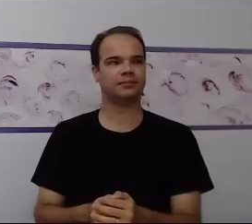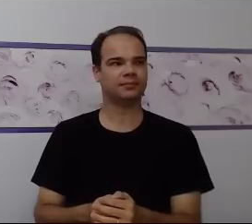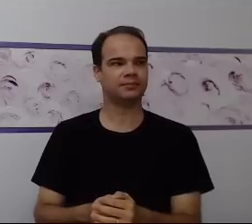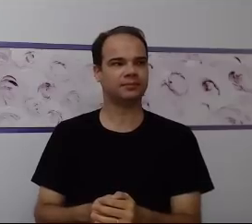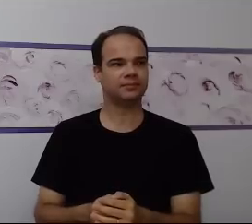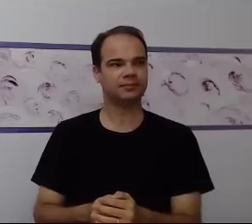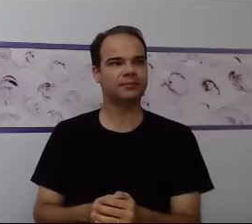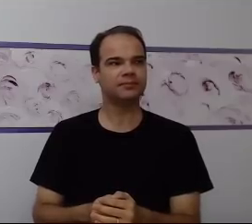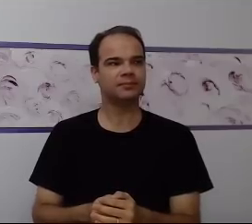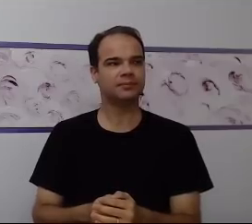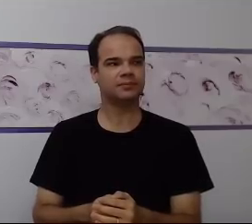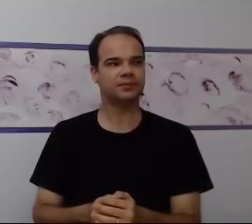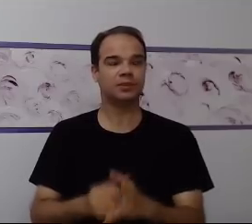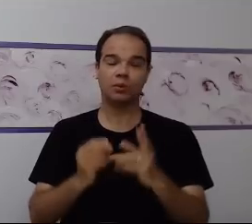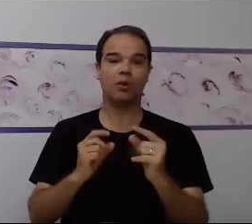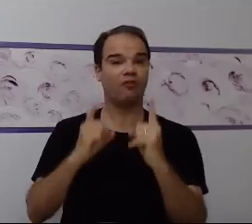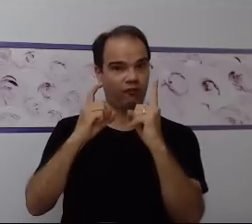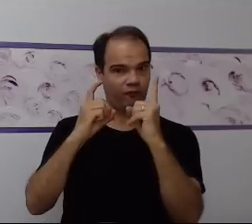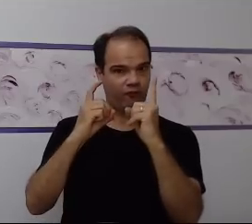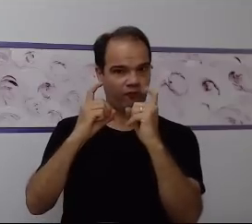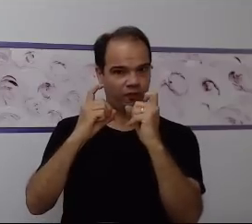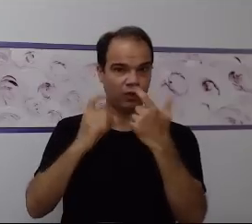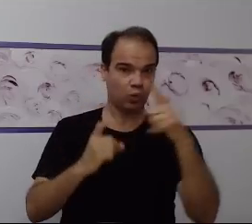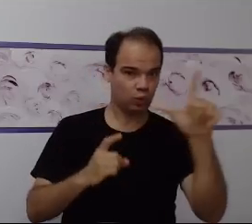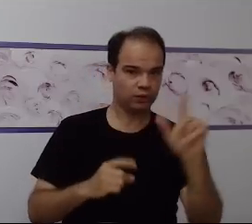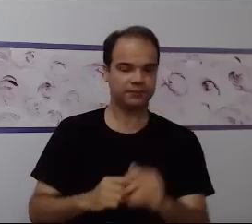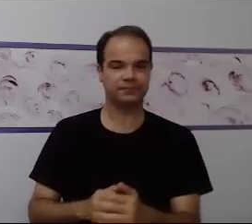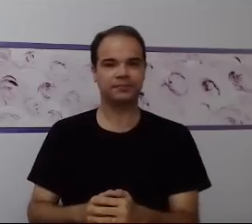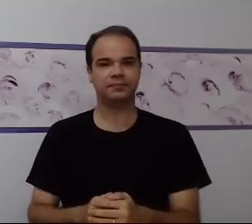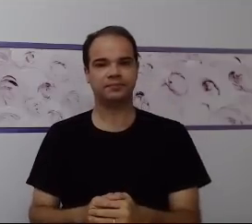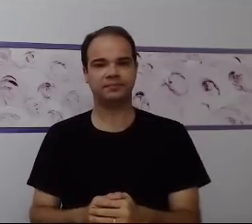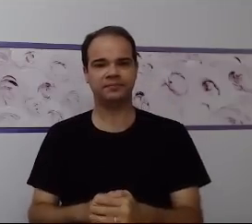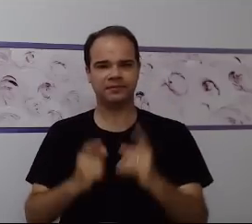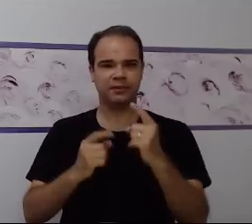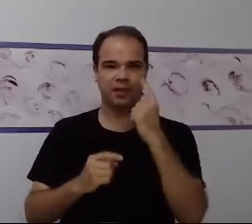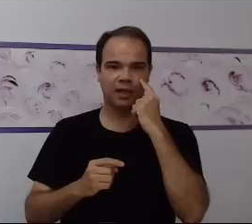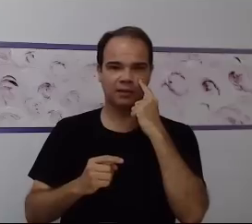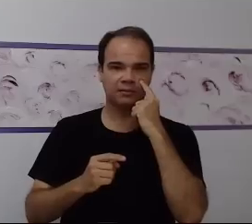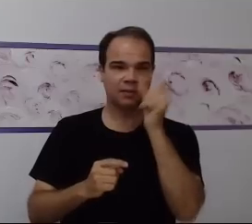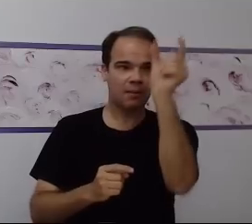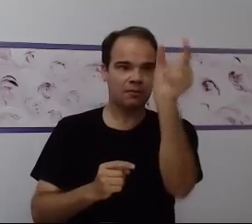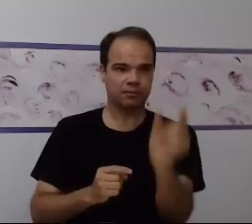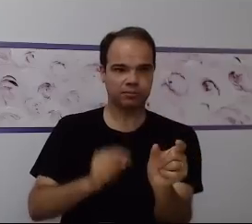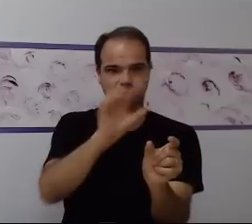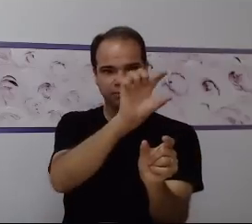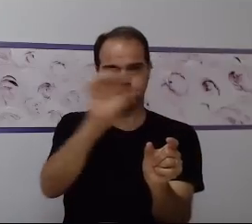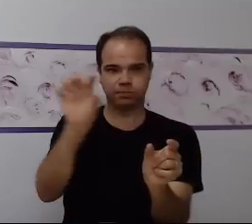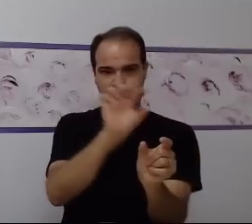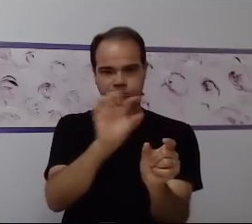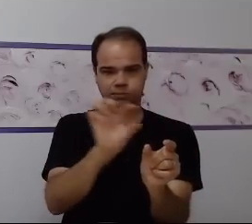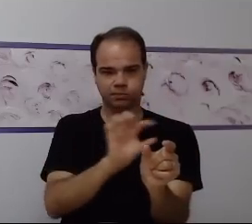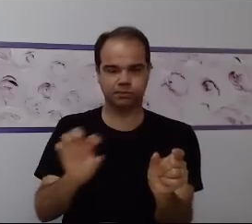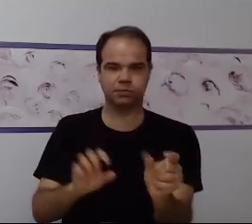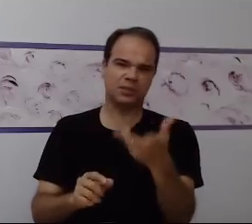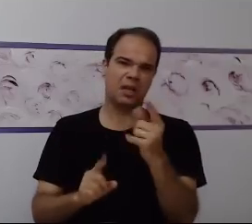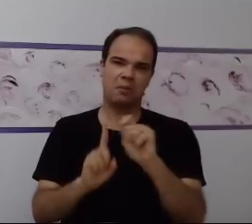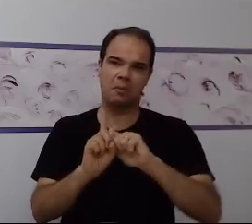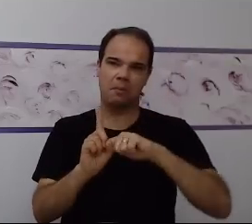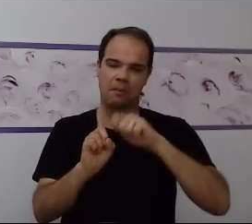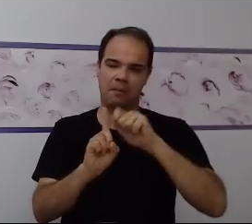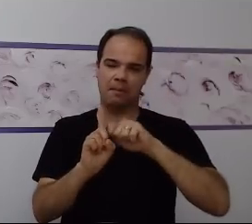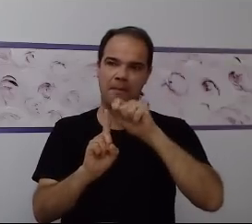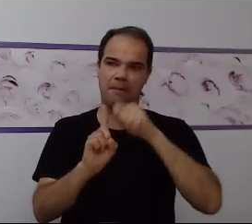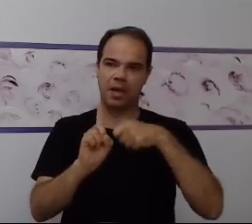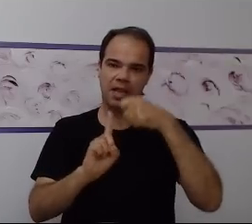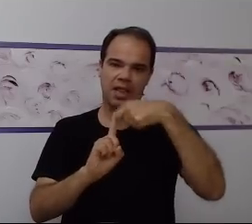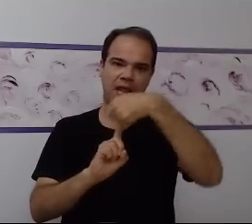falando dessa imagem real, a gente tem a próxima atividade da cruzadinha e de repente eu estou falando para essa criança, ah, é a banana, aqui é uma figura